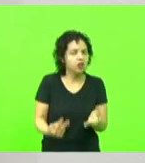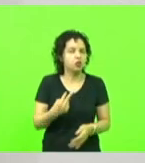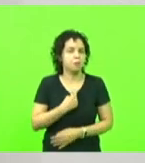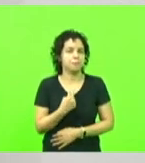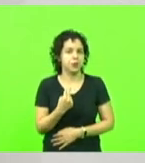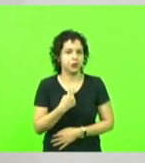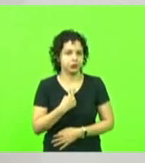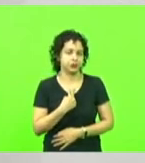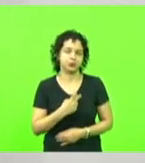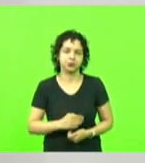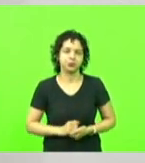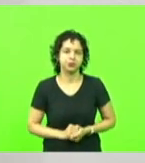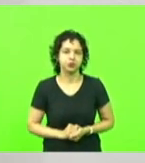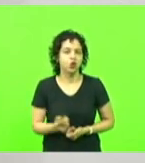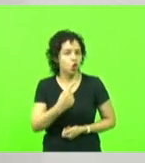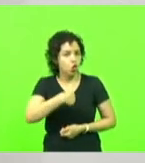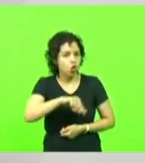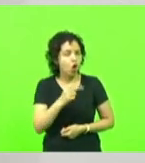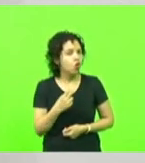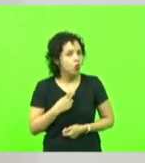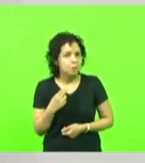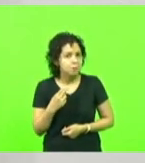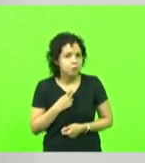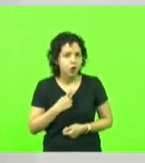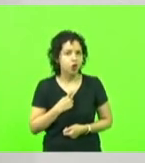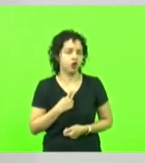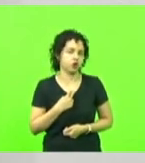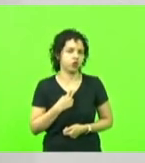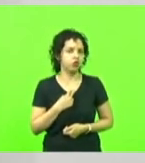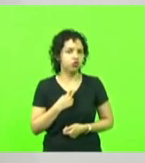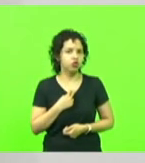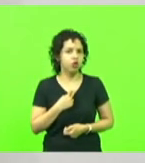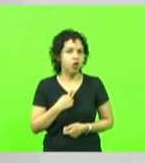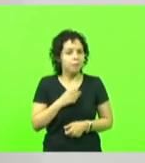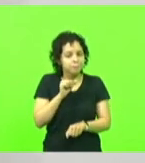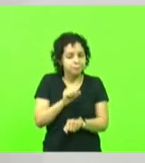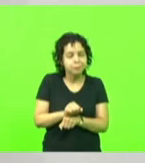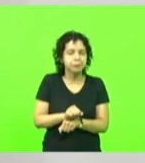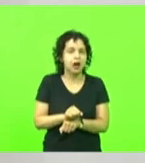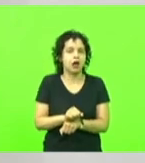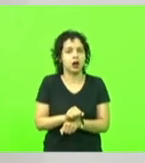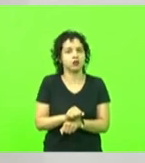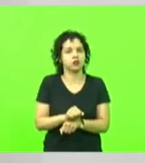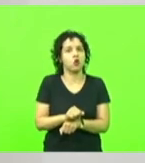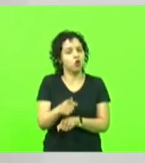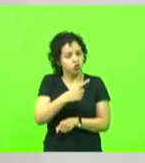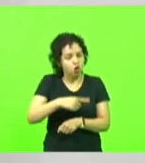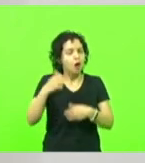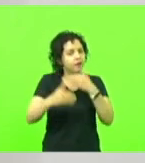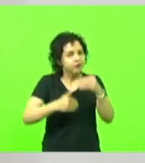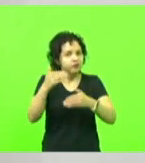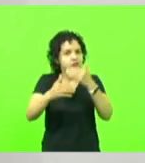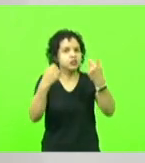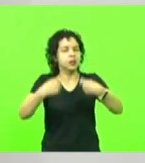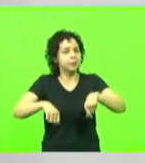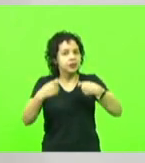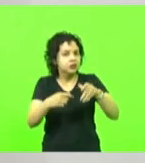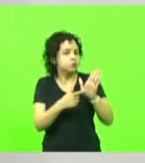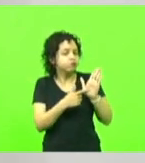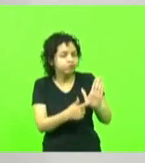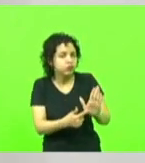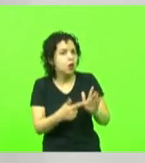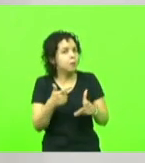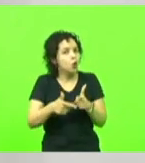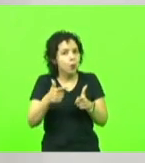Não podemos nos dar o luxo nem de ficar onde estamos. Temos que avançar apontando e resolvendo os problemas,